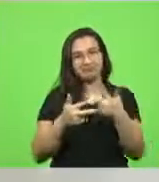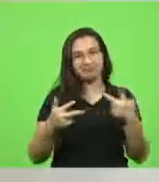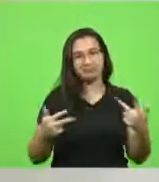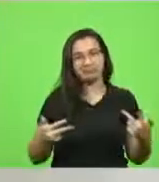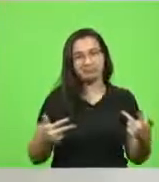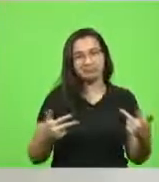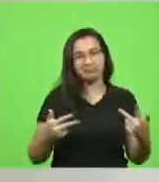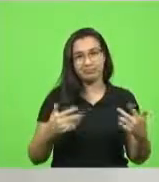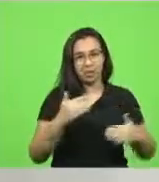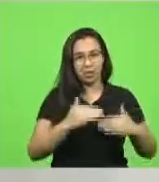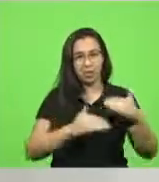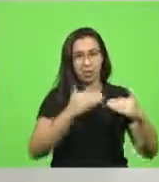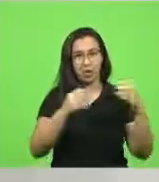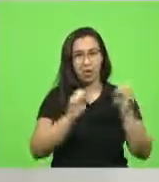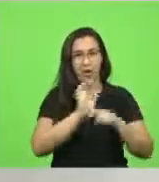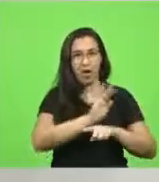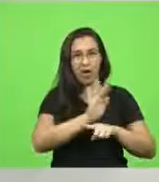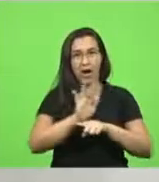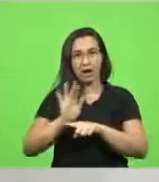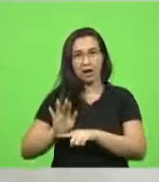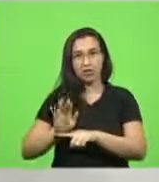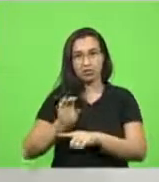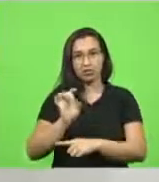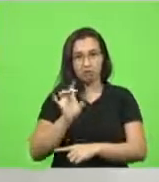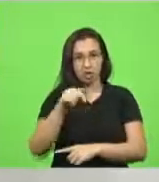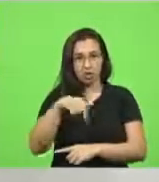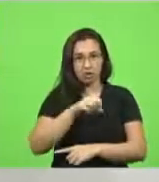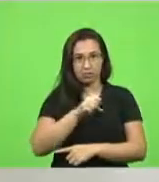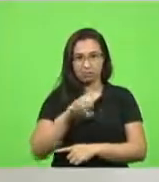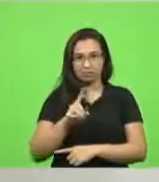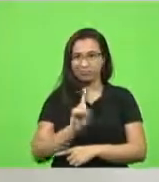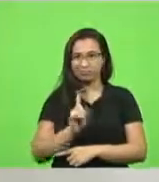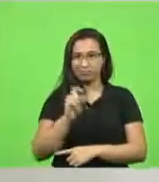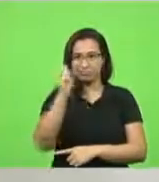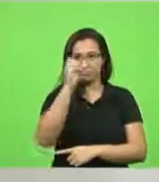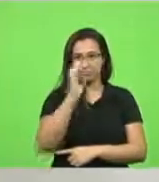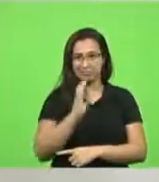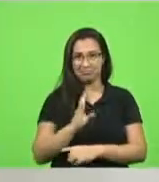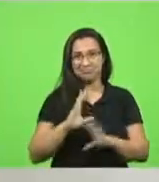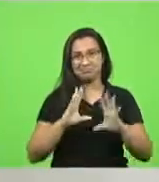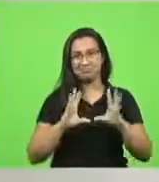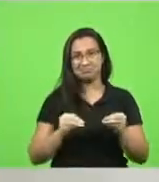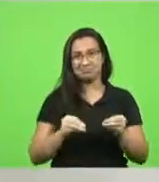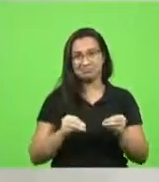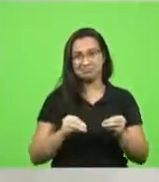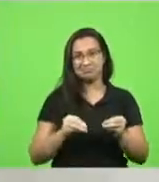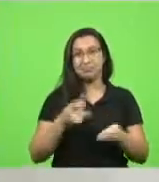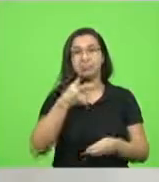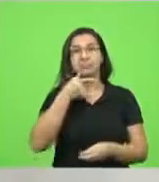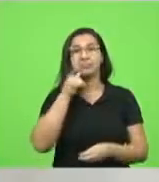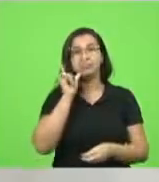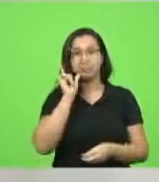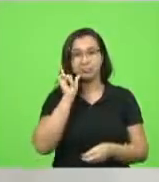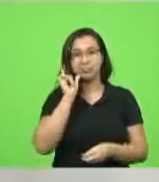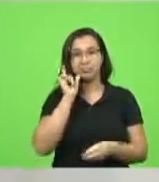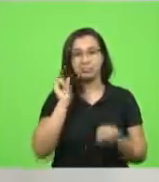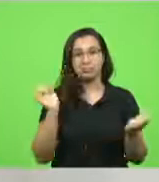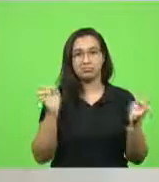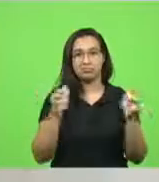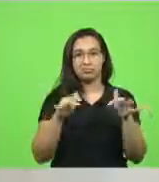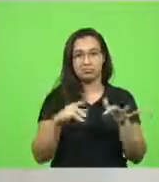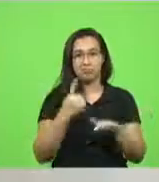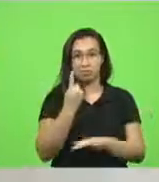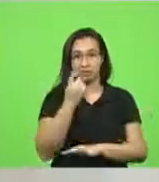projeção e um impacto nacional. E ontem foi revelado em nossa audiência virtual das 13 horas aqui do Estado,